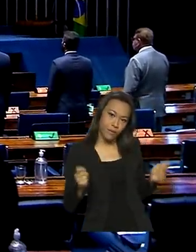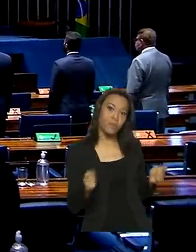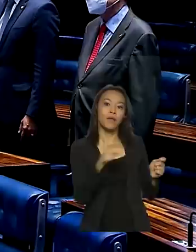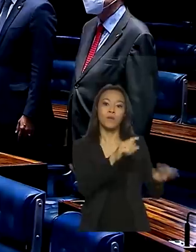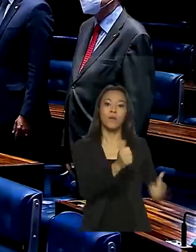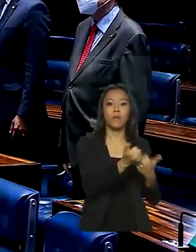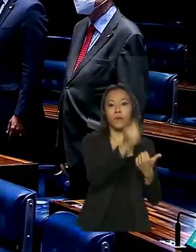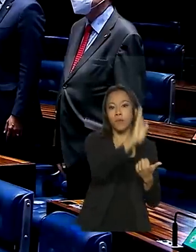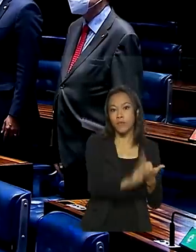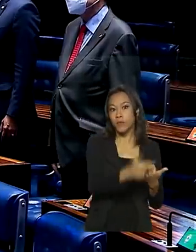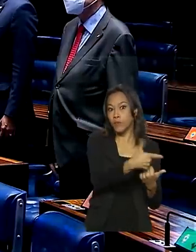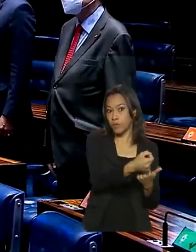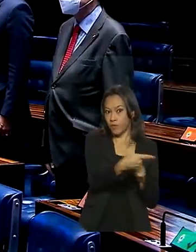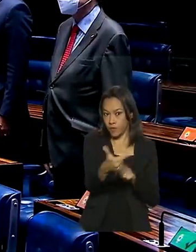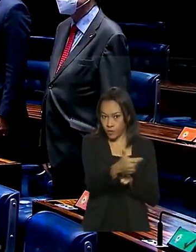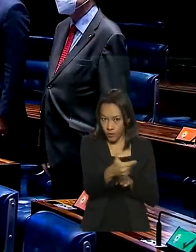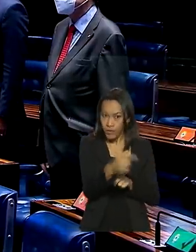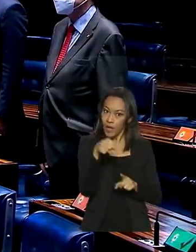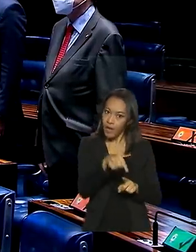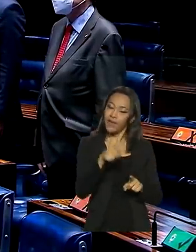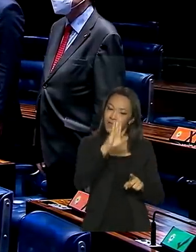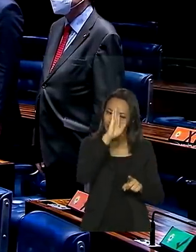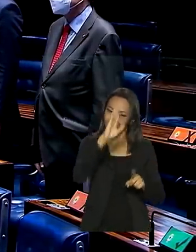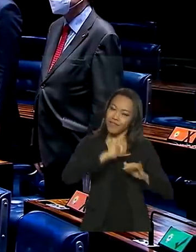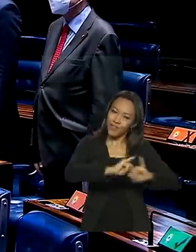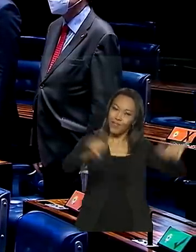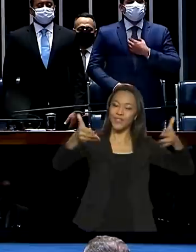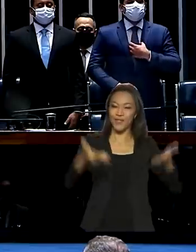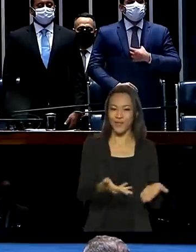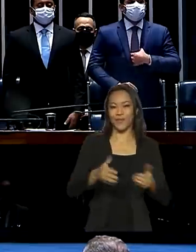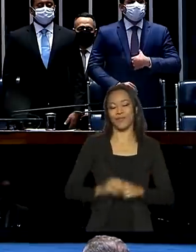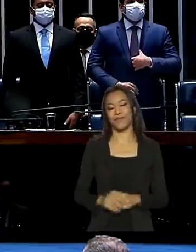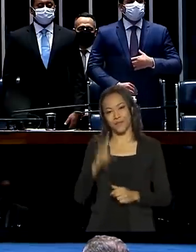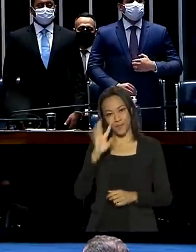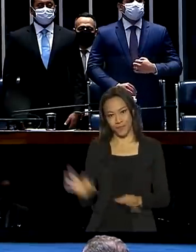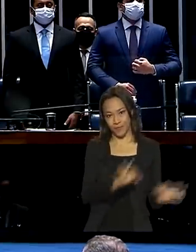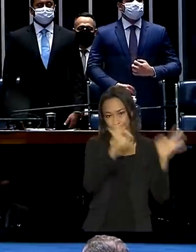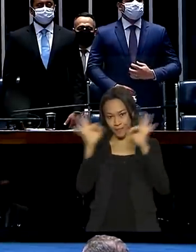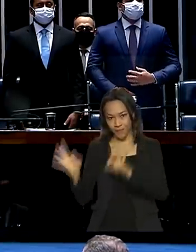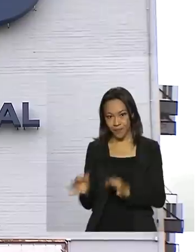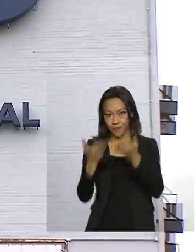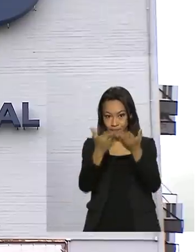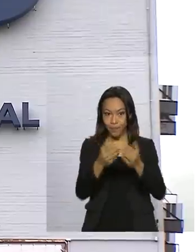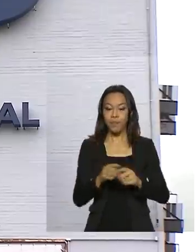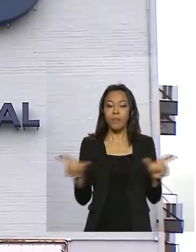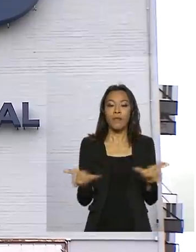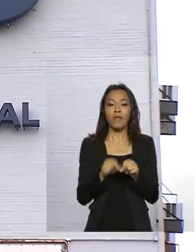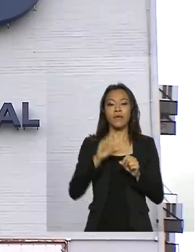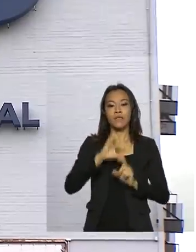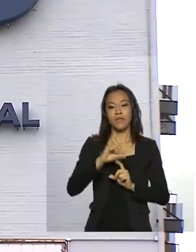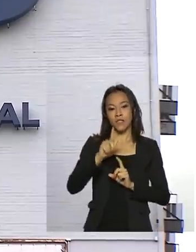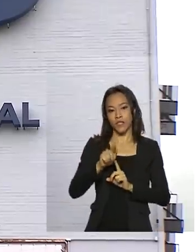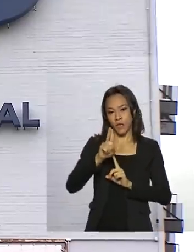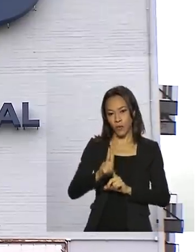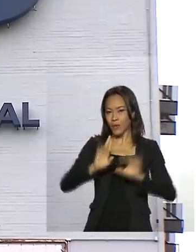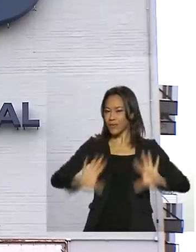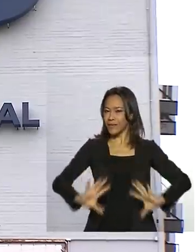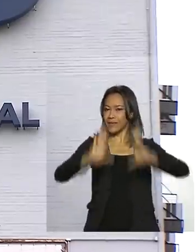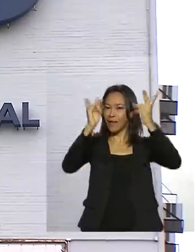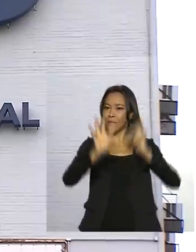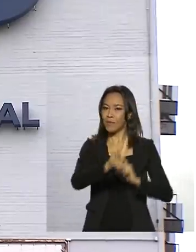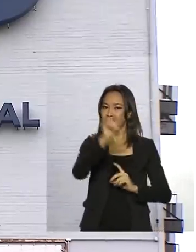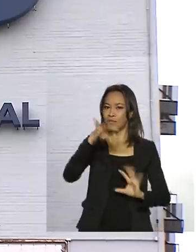2022. Esse é um dos destaques de hoje e veja também. Controladoria Geral da União celebra o Dia